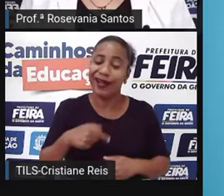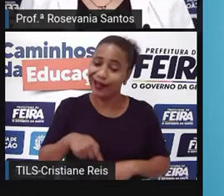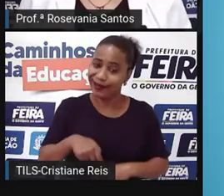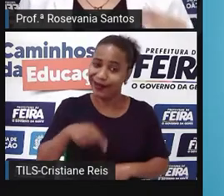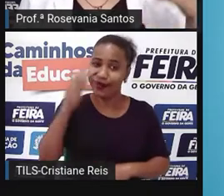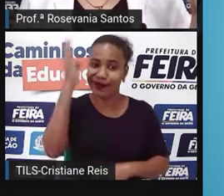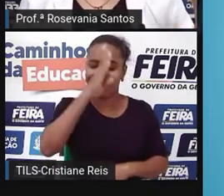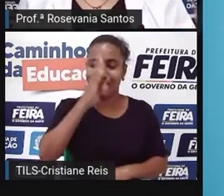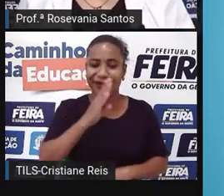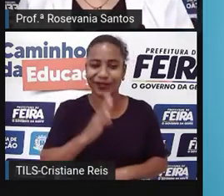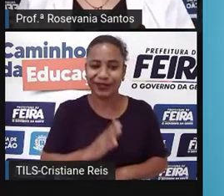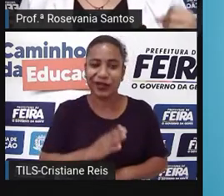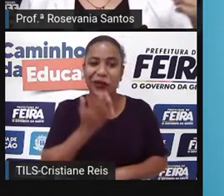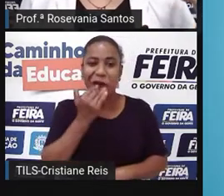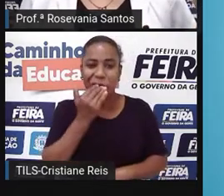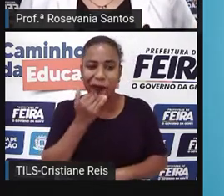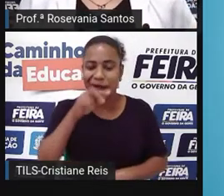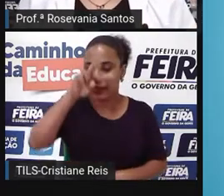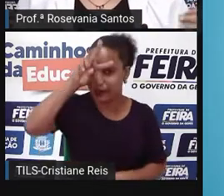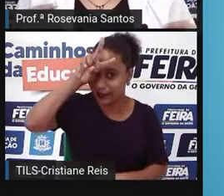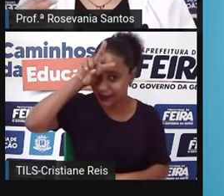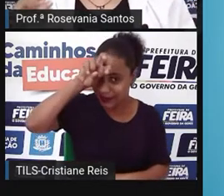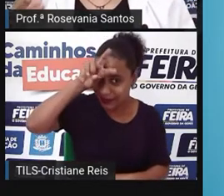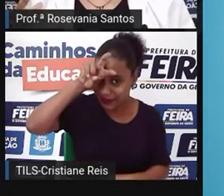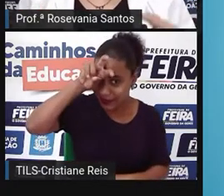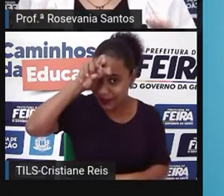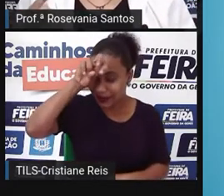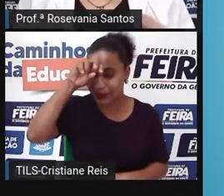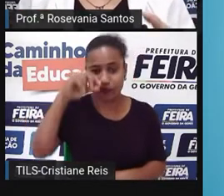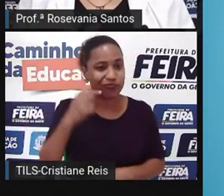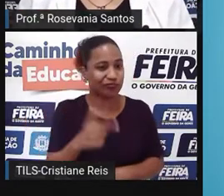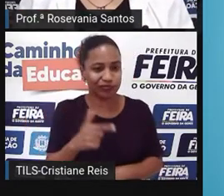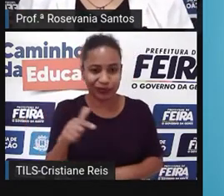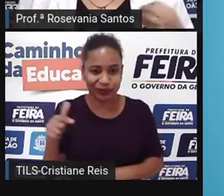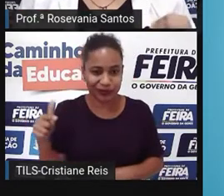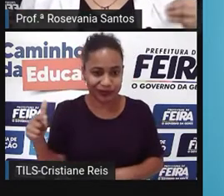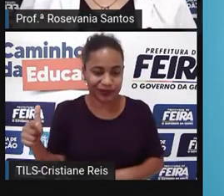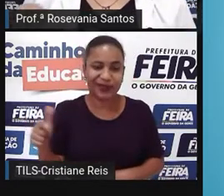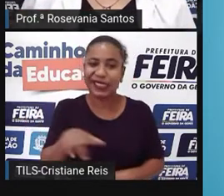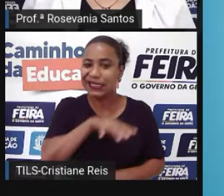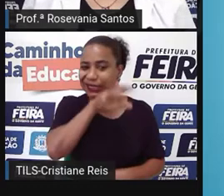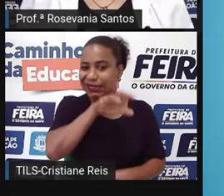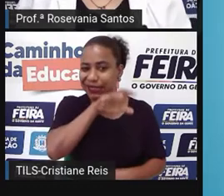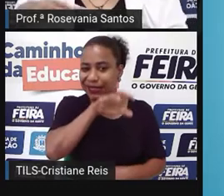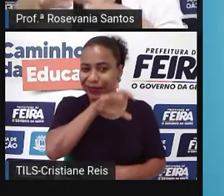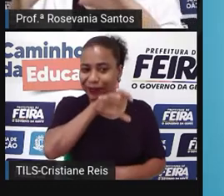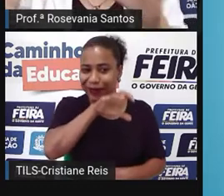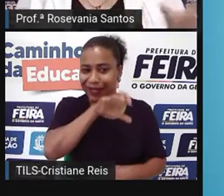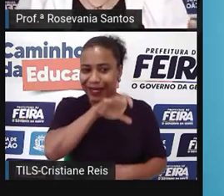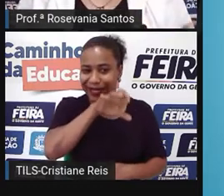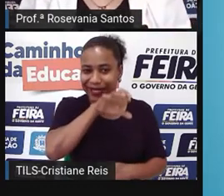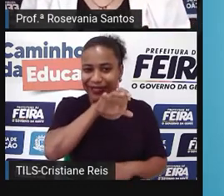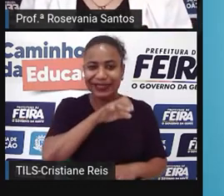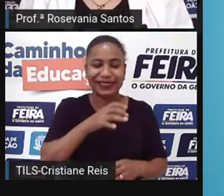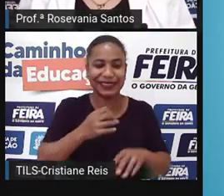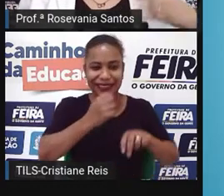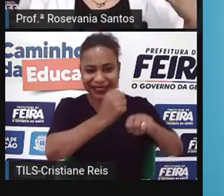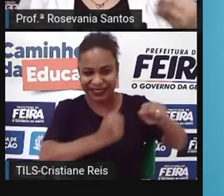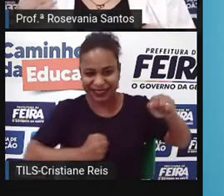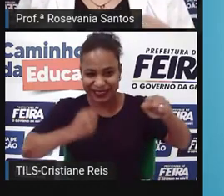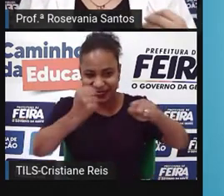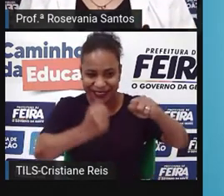acostumado às vezes a comer insetos, né, algumas partes dos animais a gente até descarta,